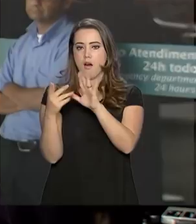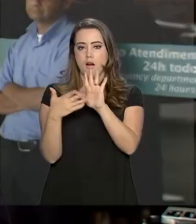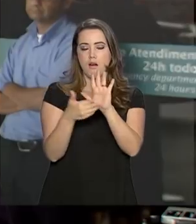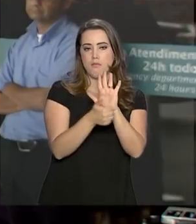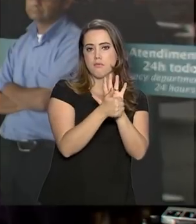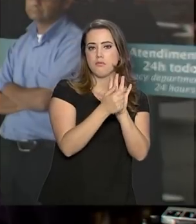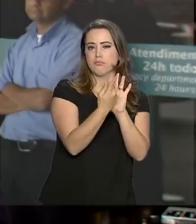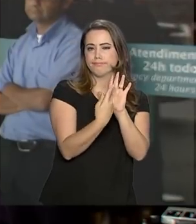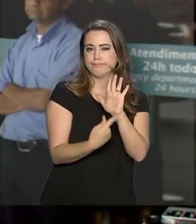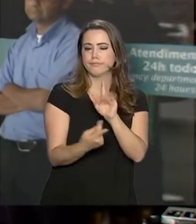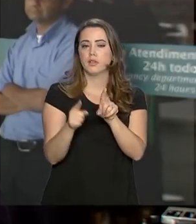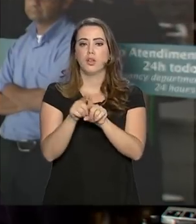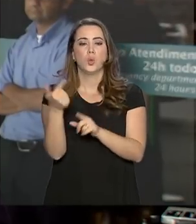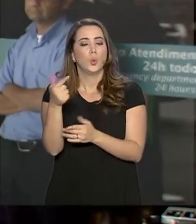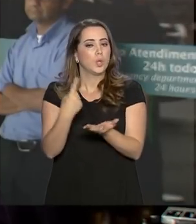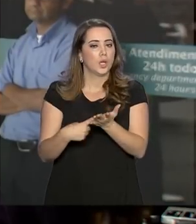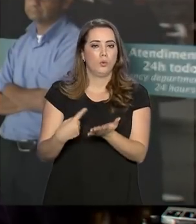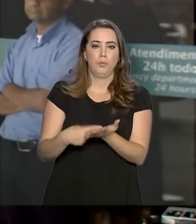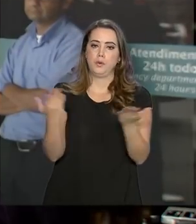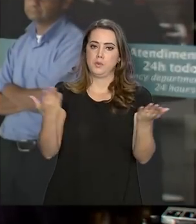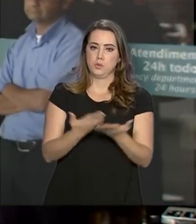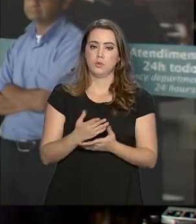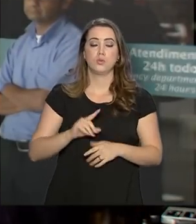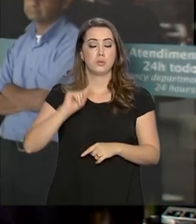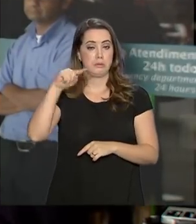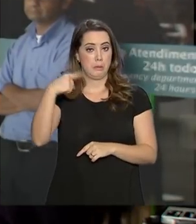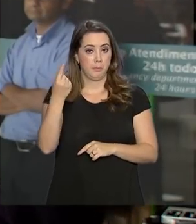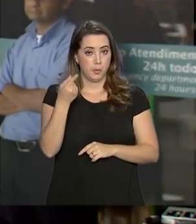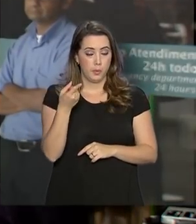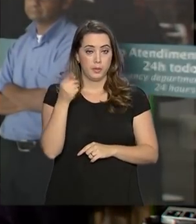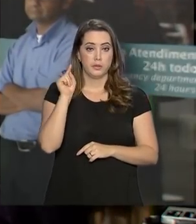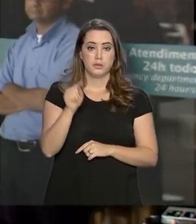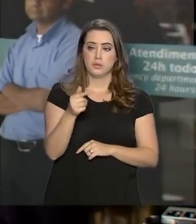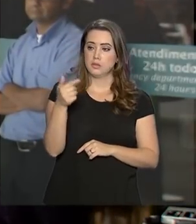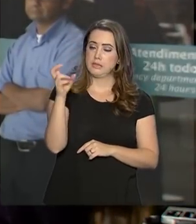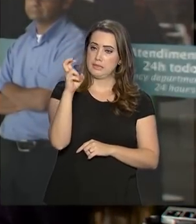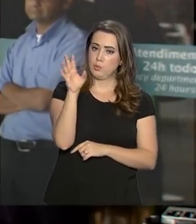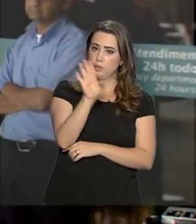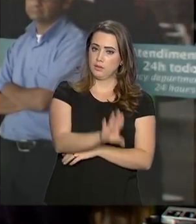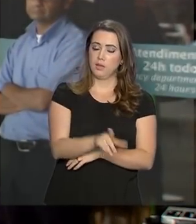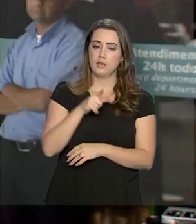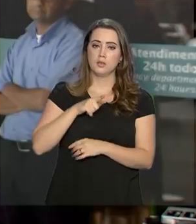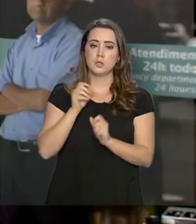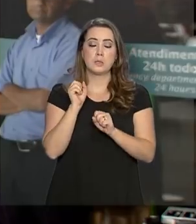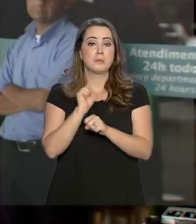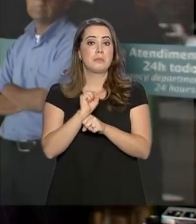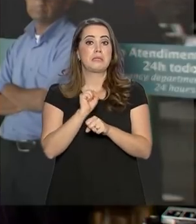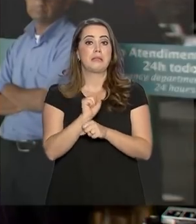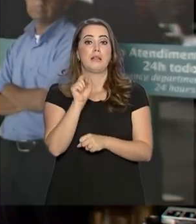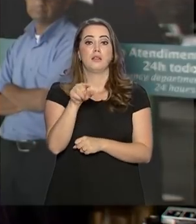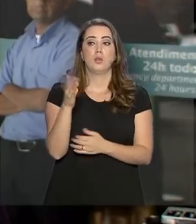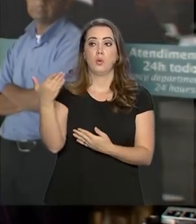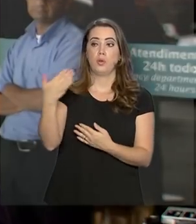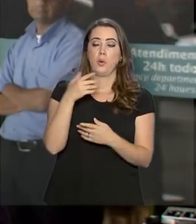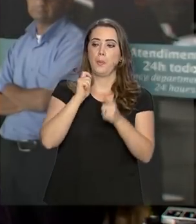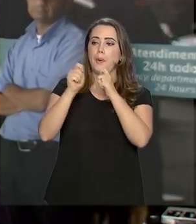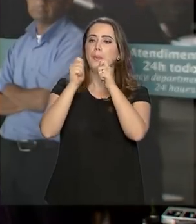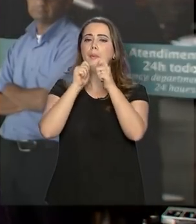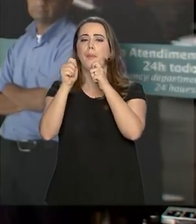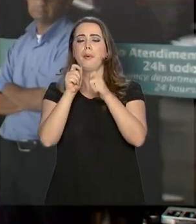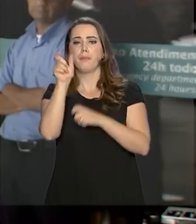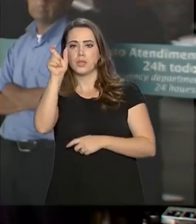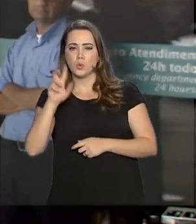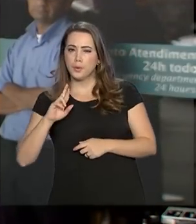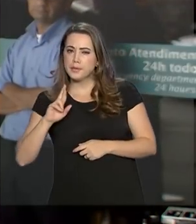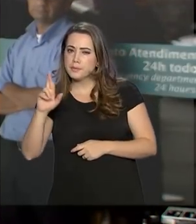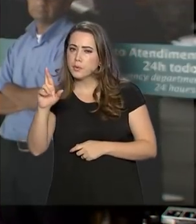oficiais na agenda do presidente da República. Logo mais, para as 17 horas, é aguardada uma entrevista coletiva do porta-voz da